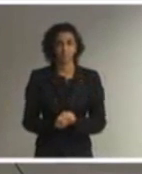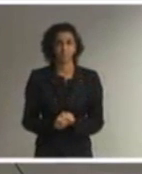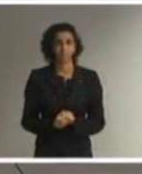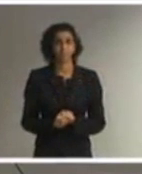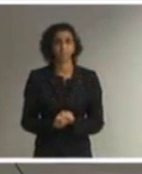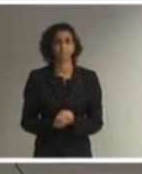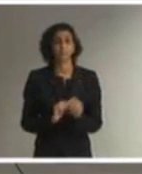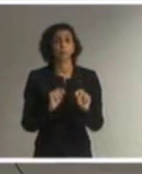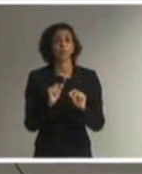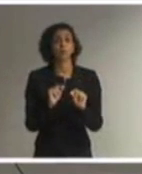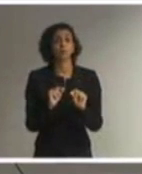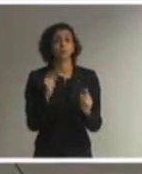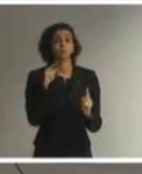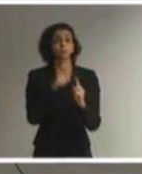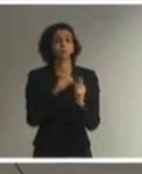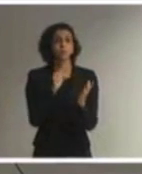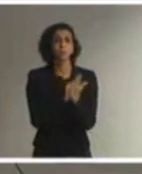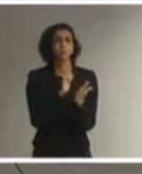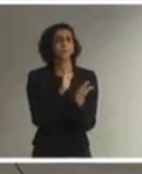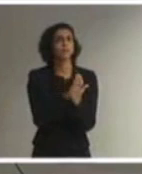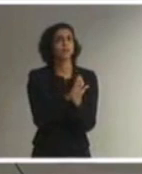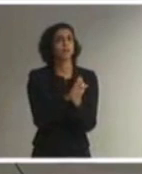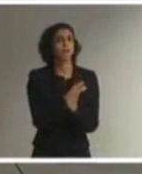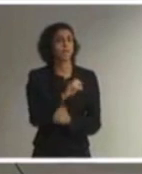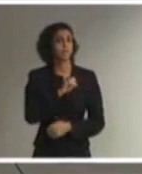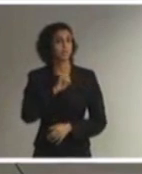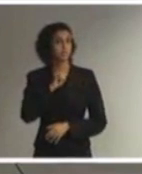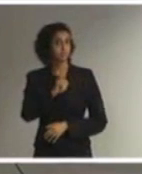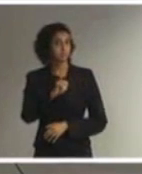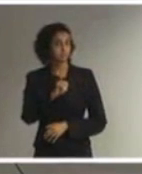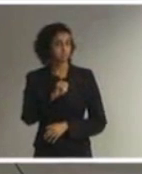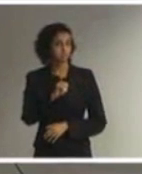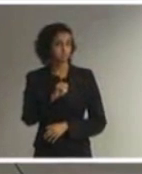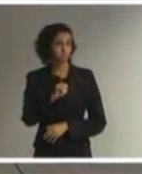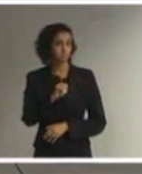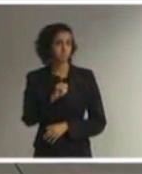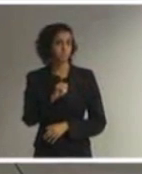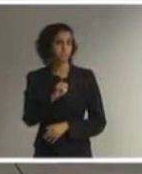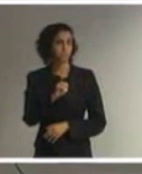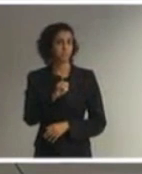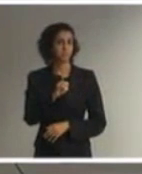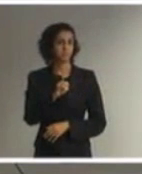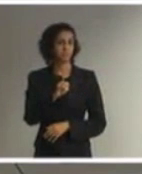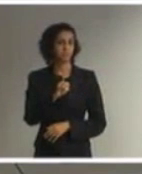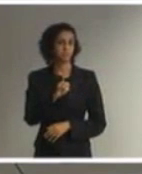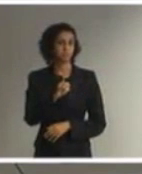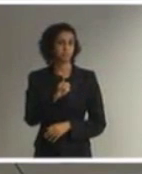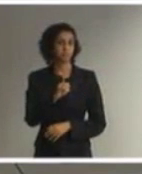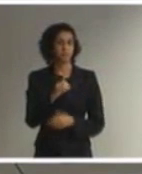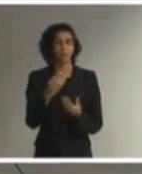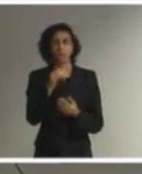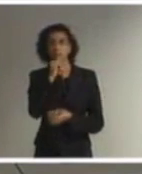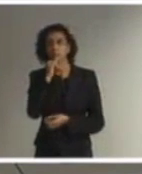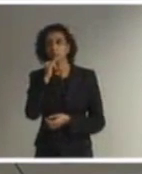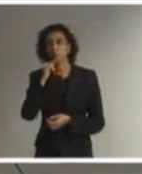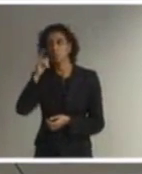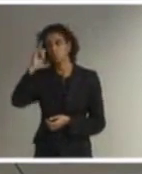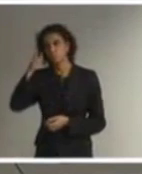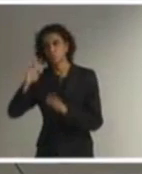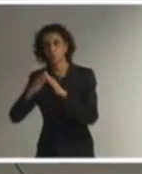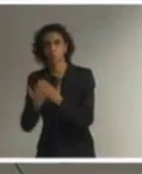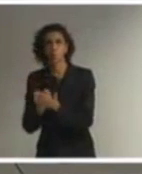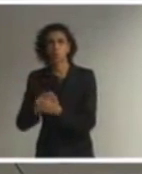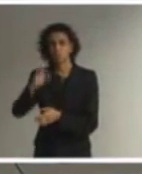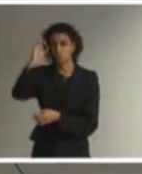criminalizar qualquer ato de um proprietário de um diretor de